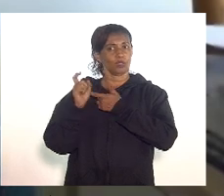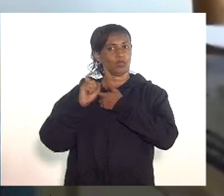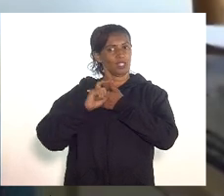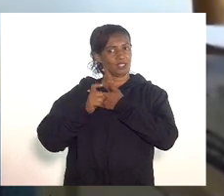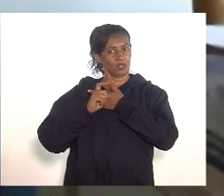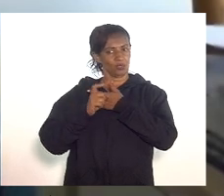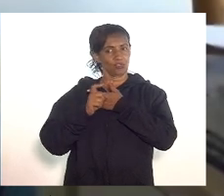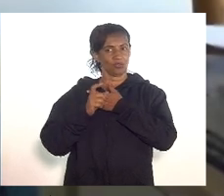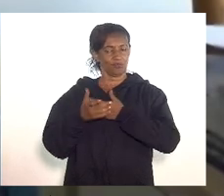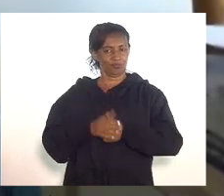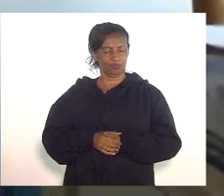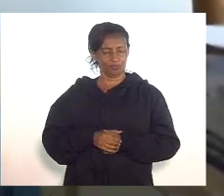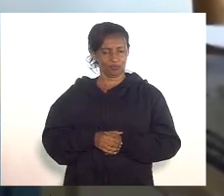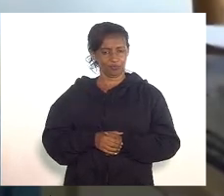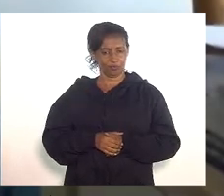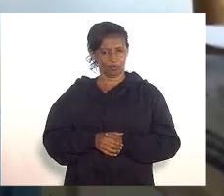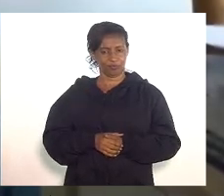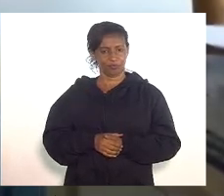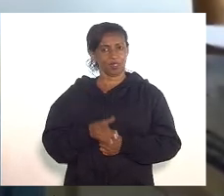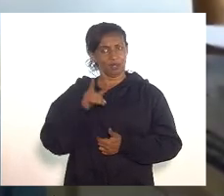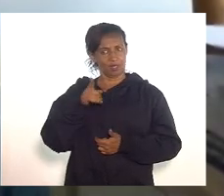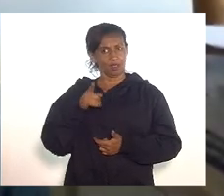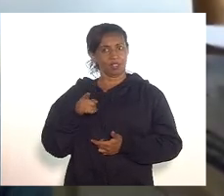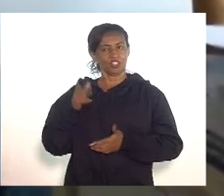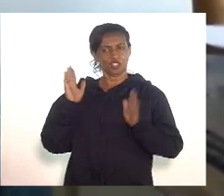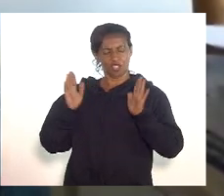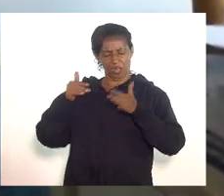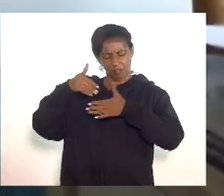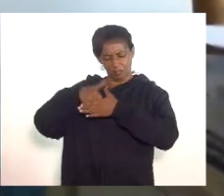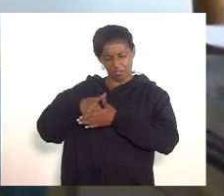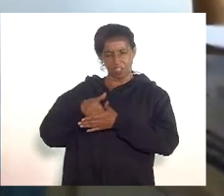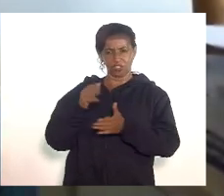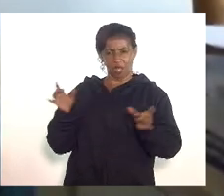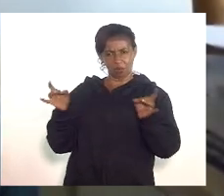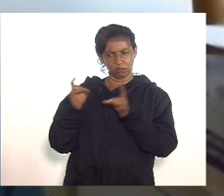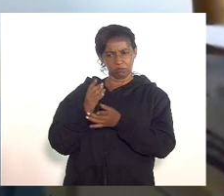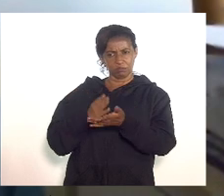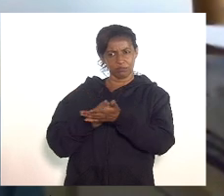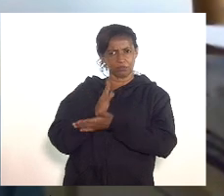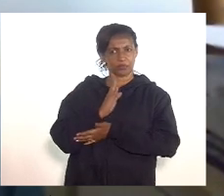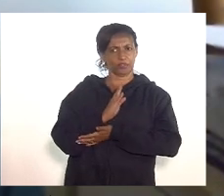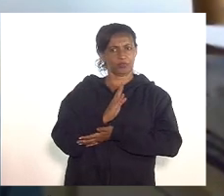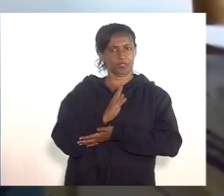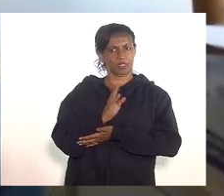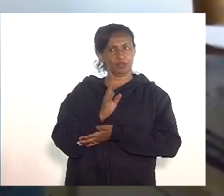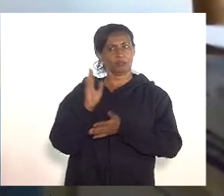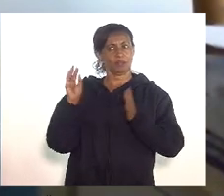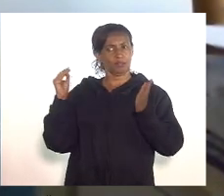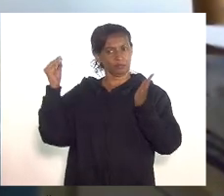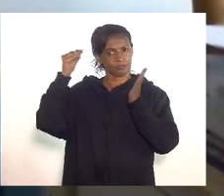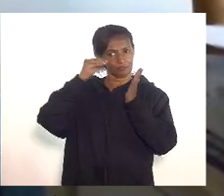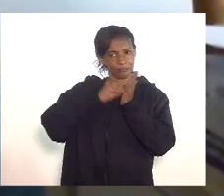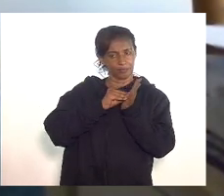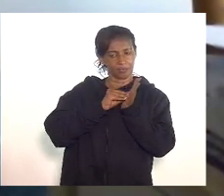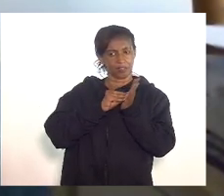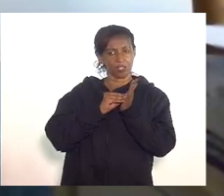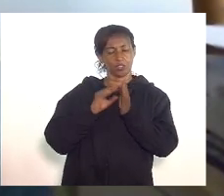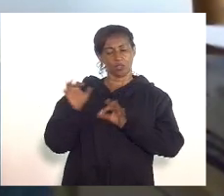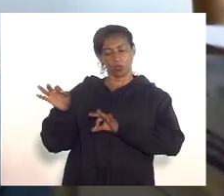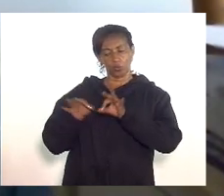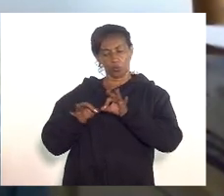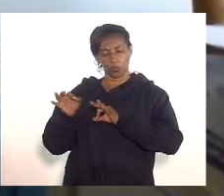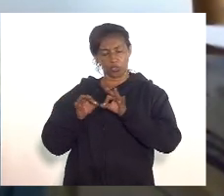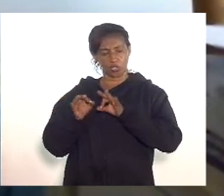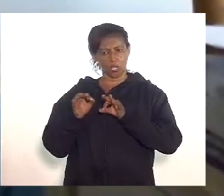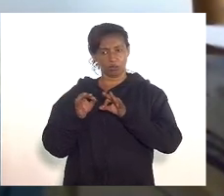para aprovação da mesma tem uma boa lei então também o projeto devia estar alterando atendendo